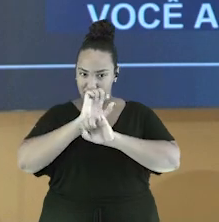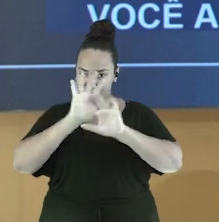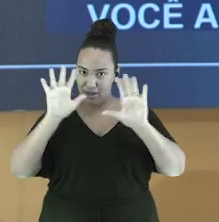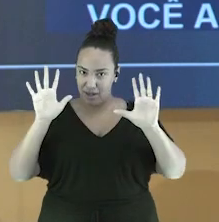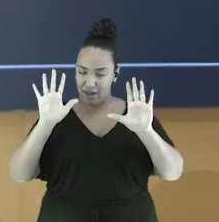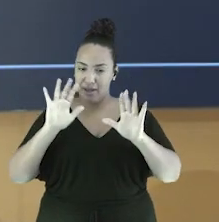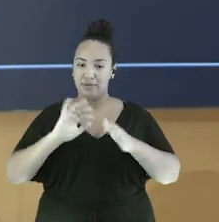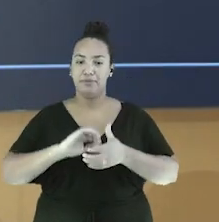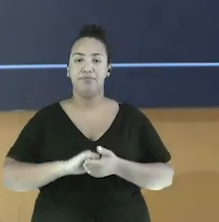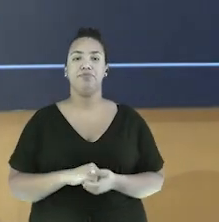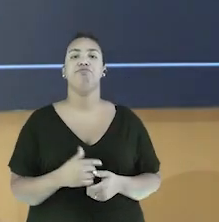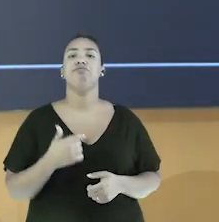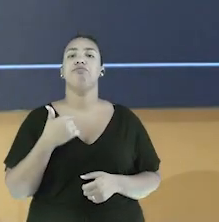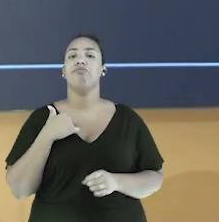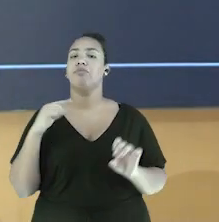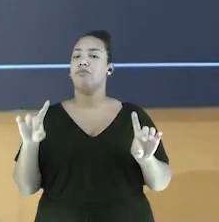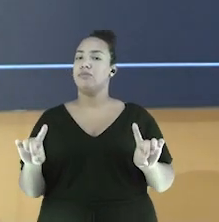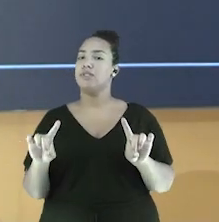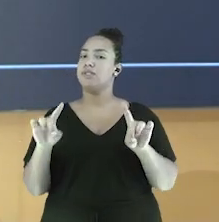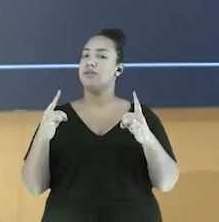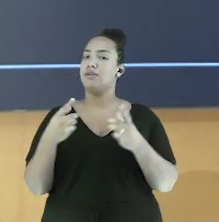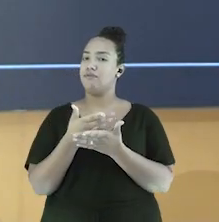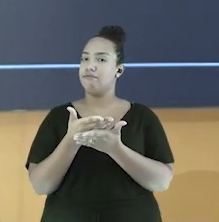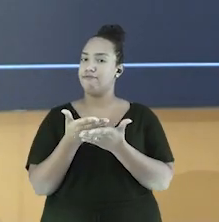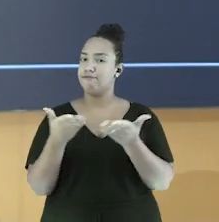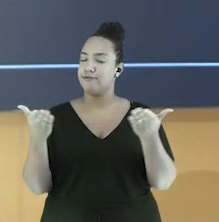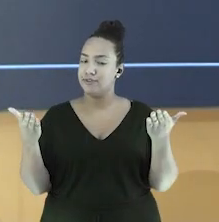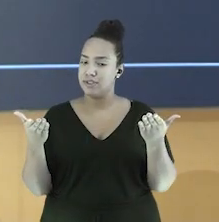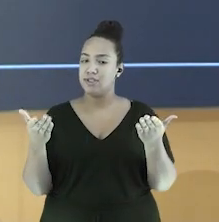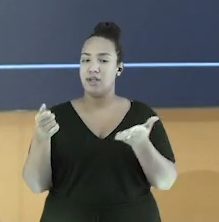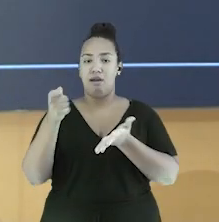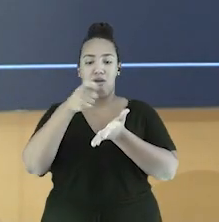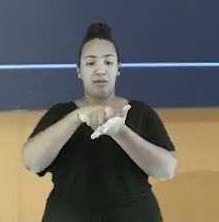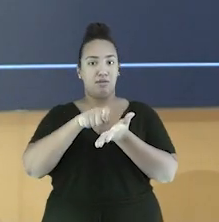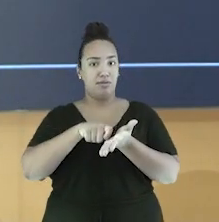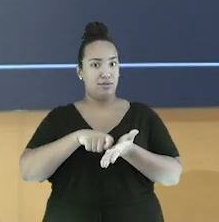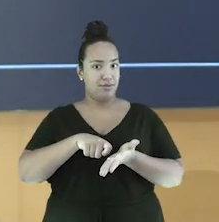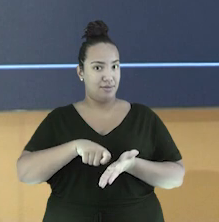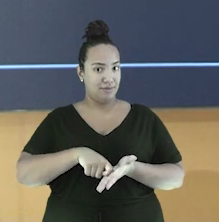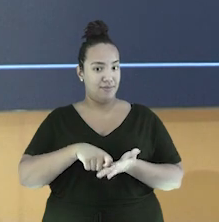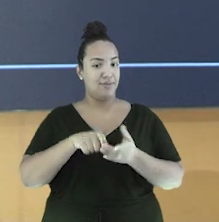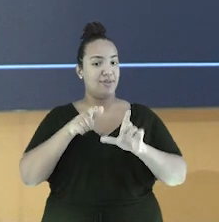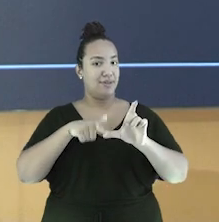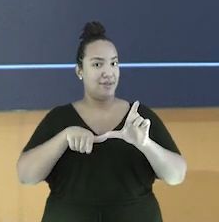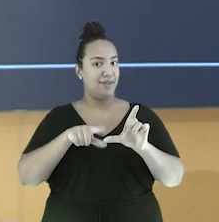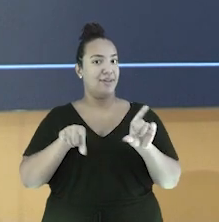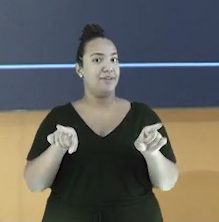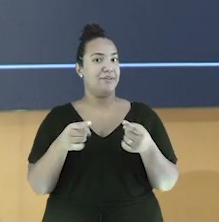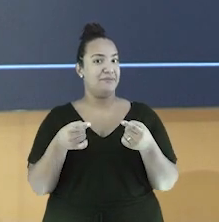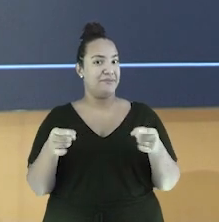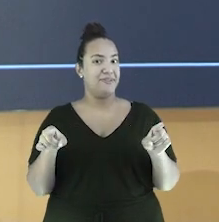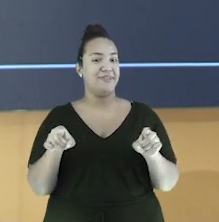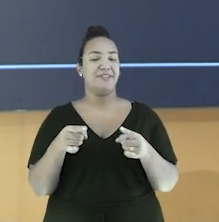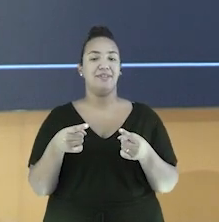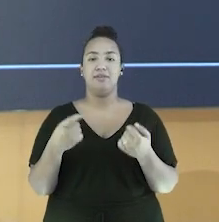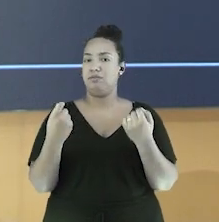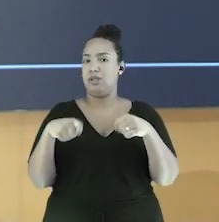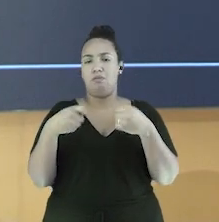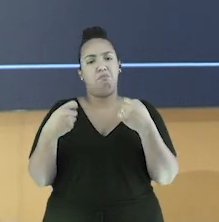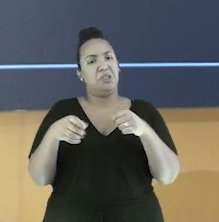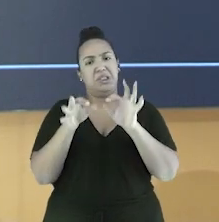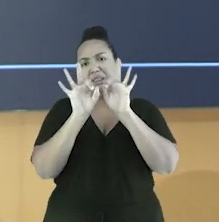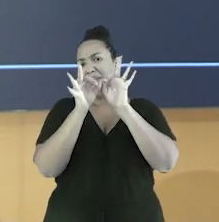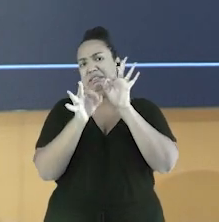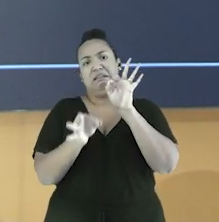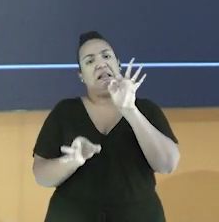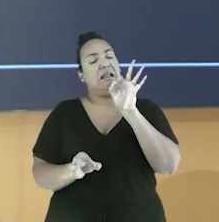Eu desafio vocês a escreverem a letra de um repente. Não precisa ser tão grande como que